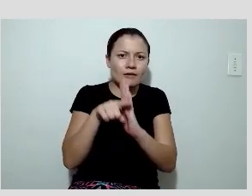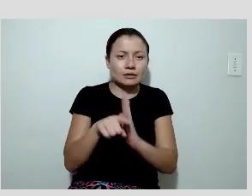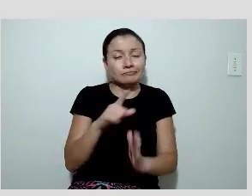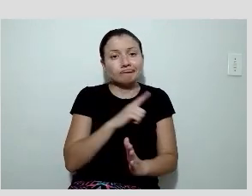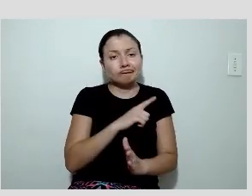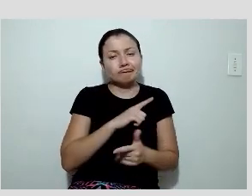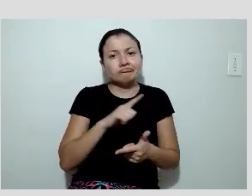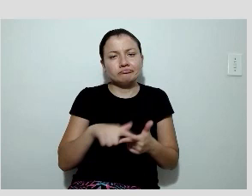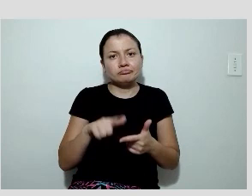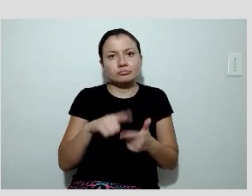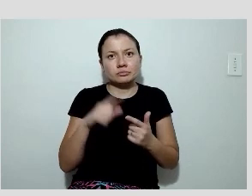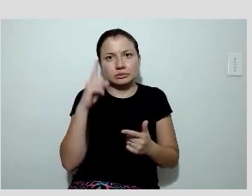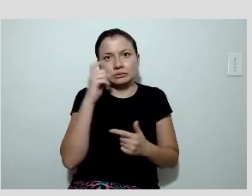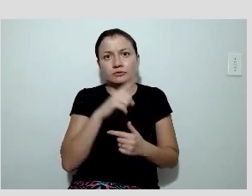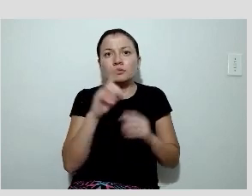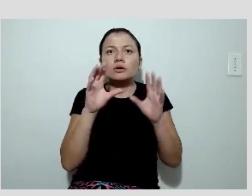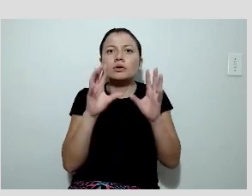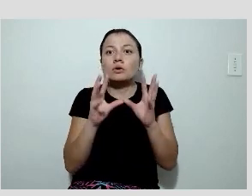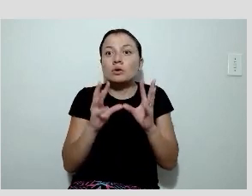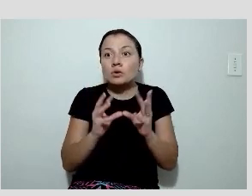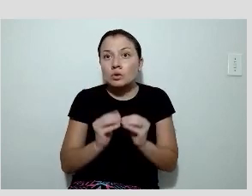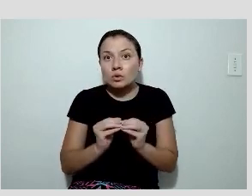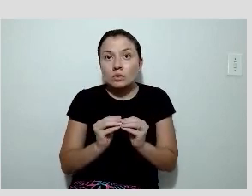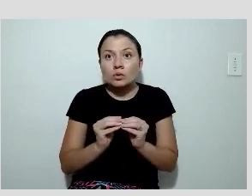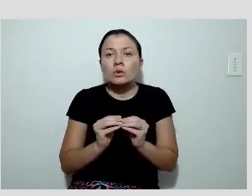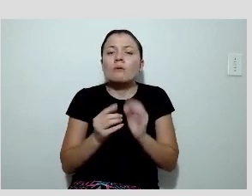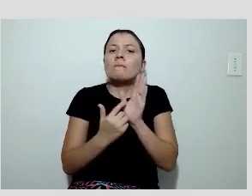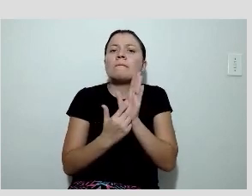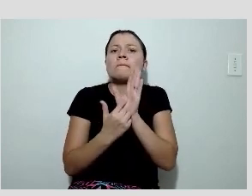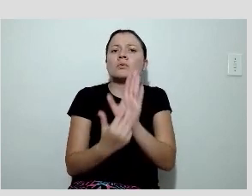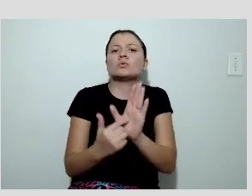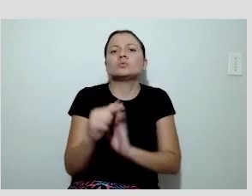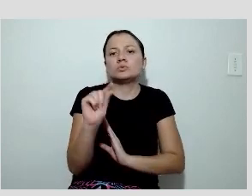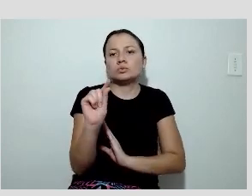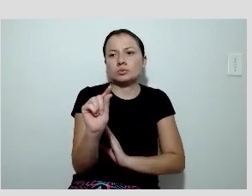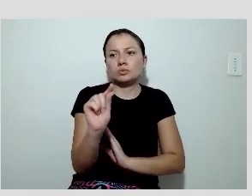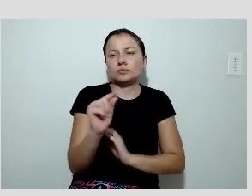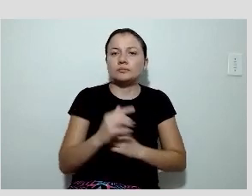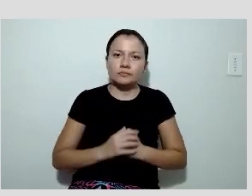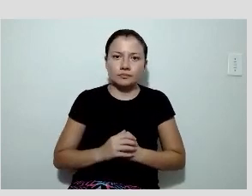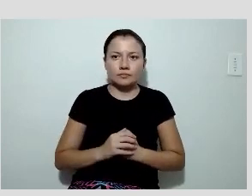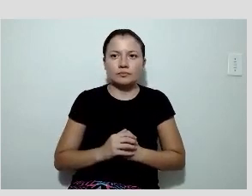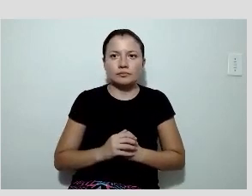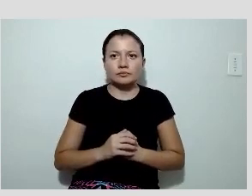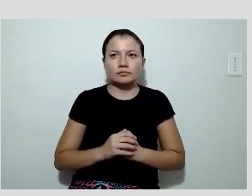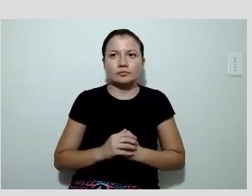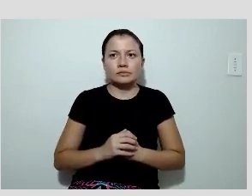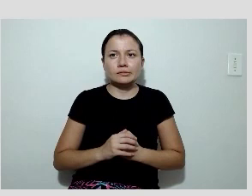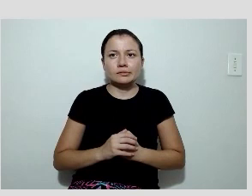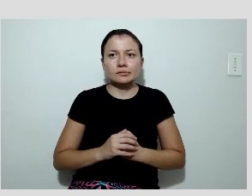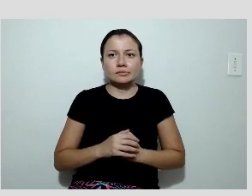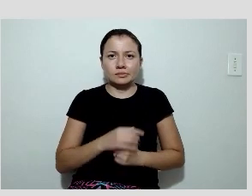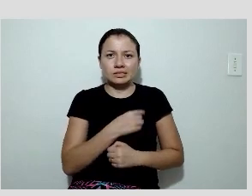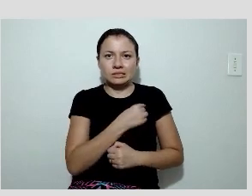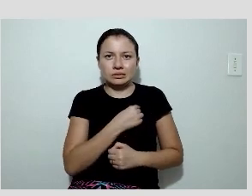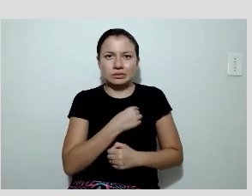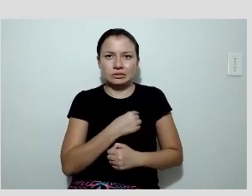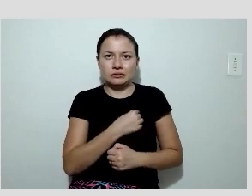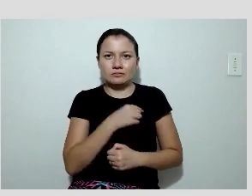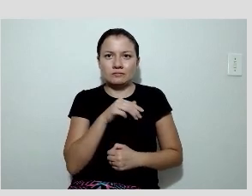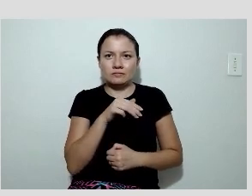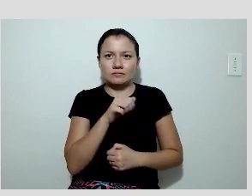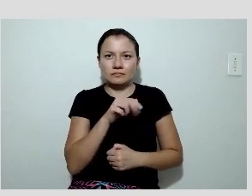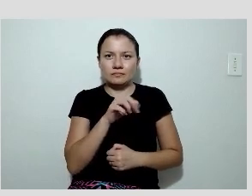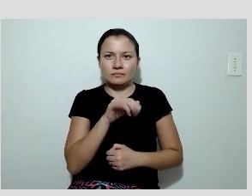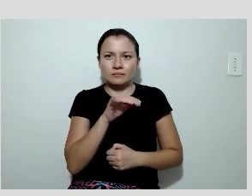prejudicados. E a conclusão da estomografia mostrou as mamárias pernas e a